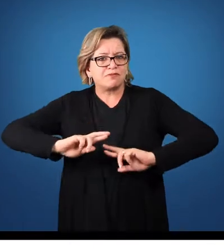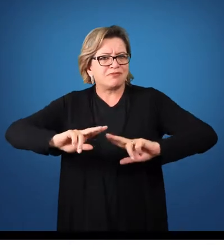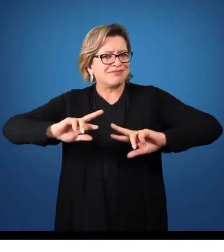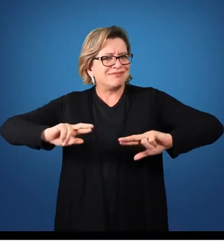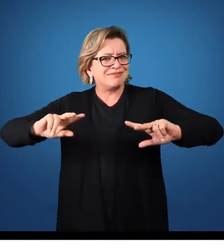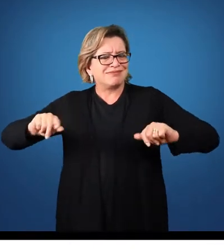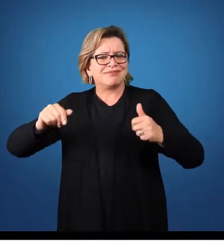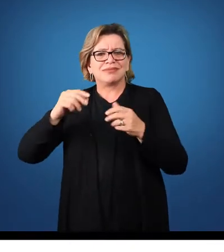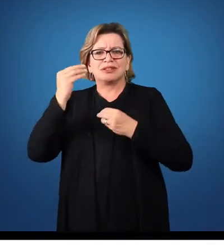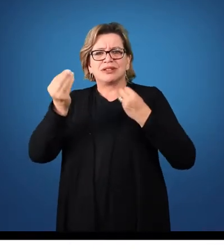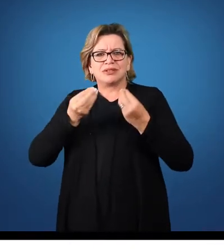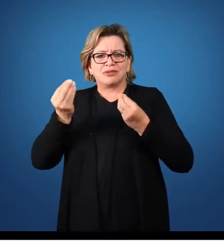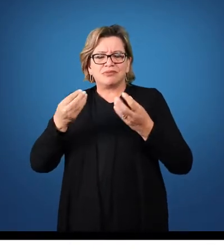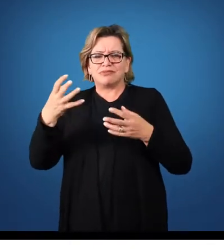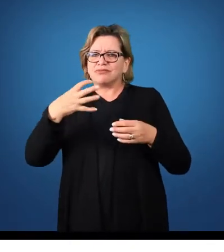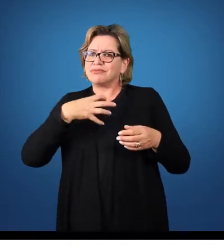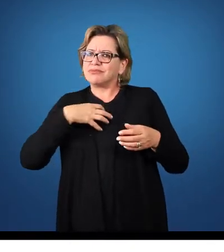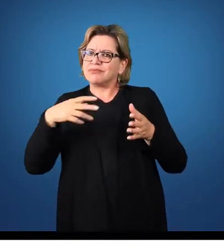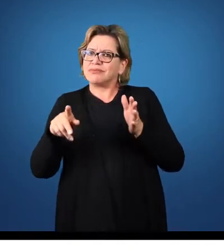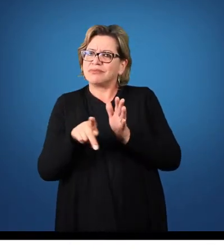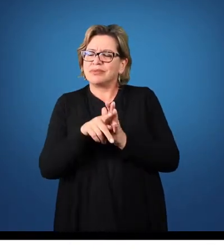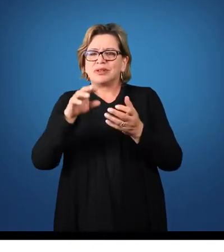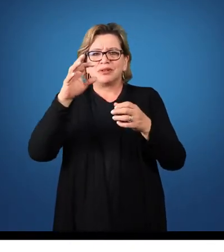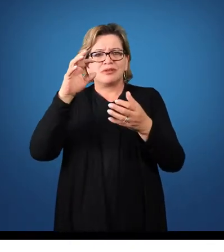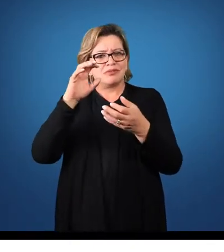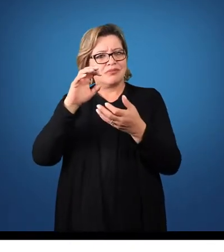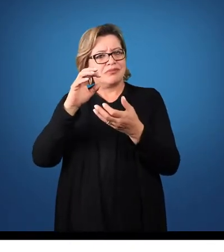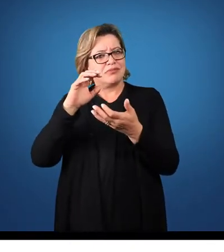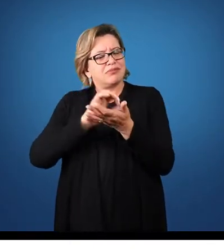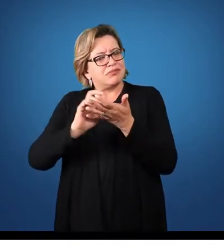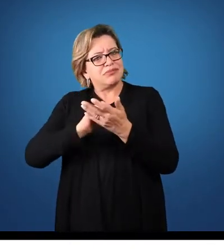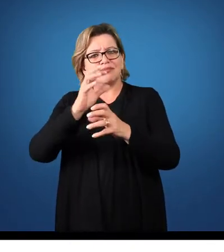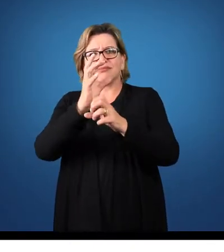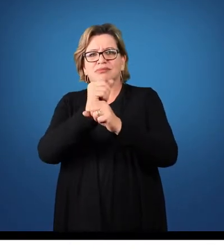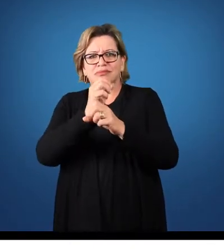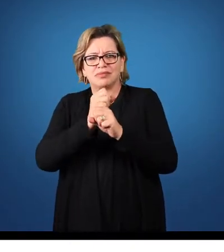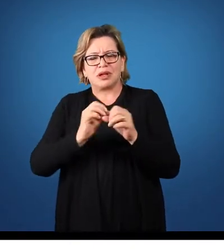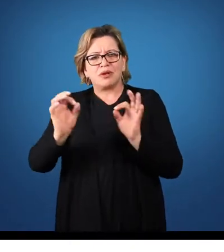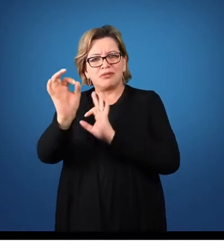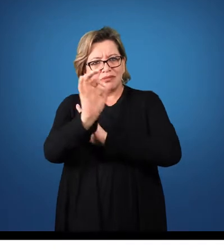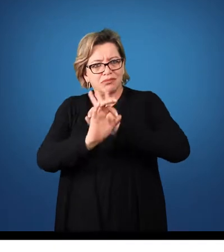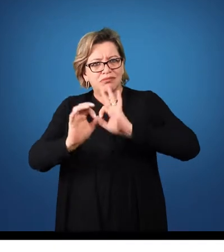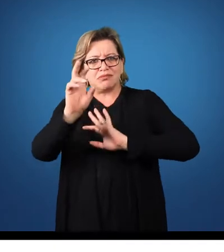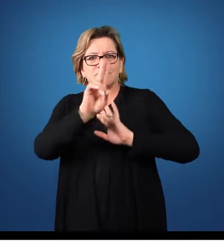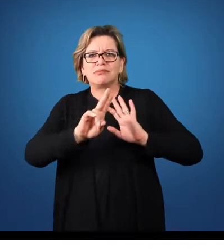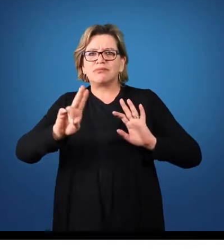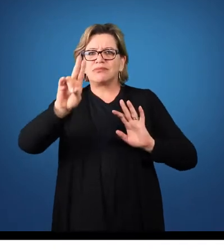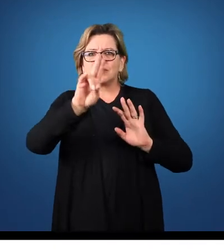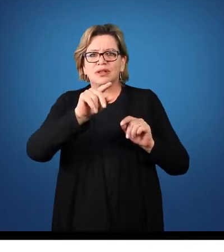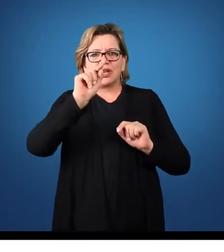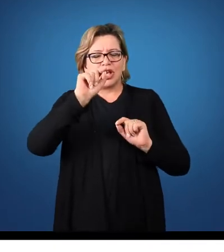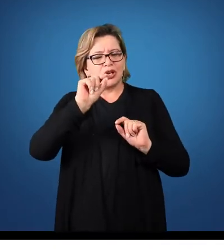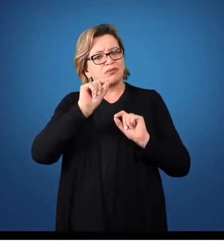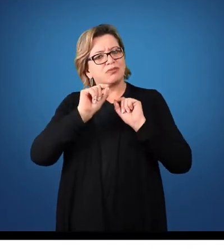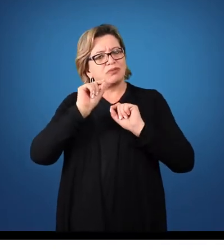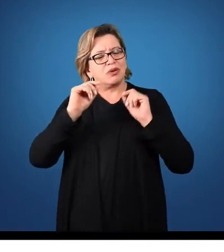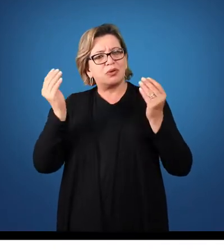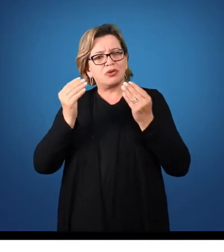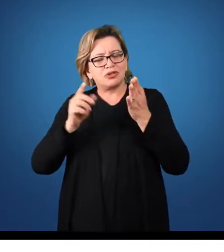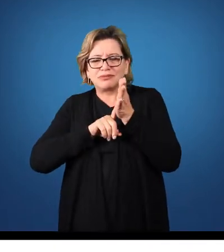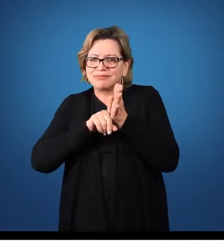formas e a forma que a contabilidade utiliza para sistematizar esse controle de patrimônio é o que a gente vai